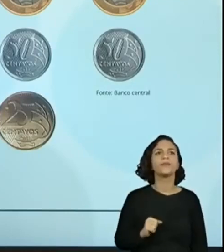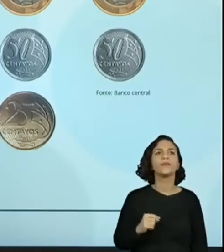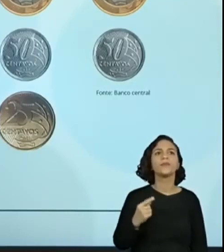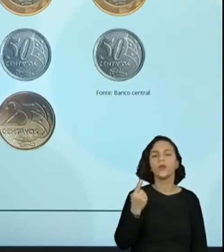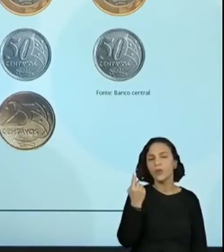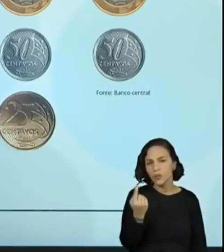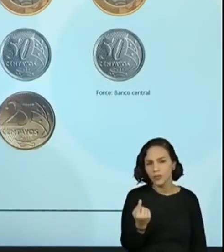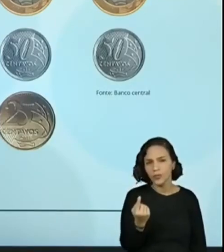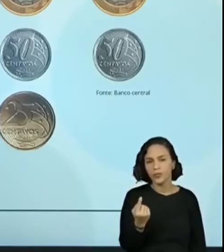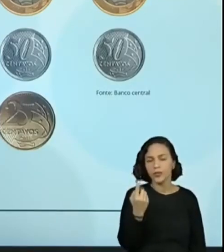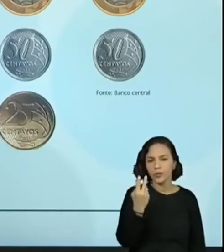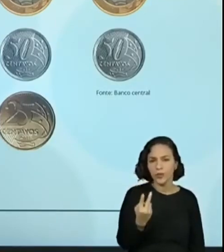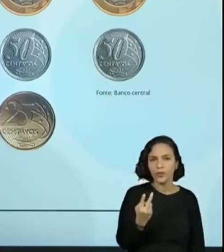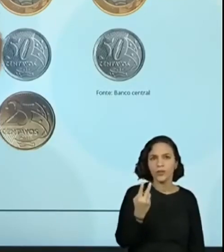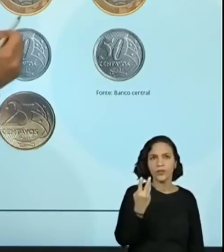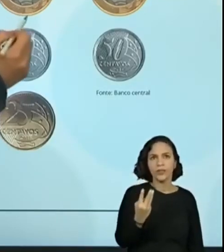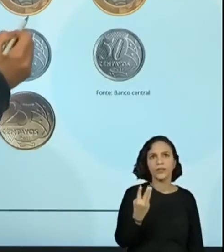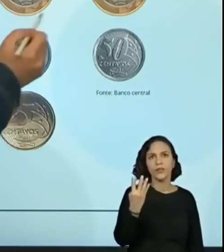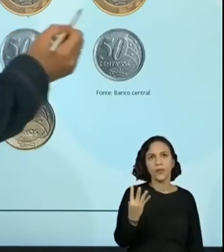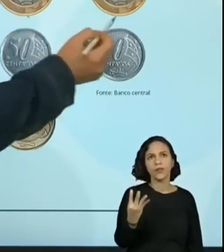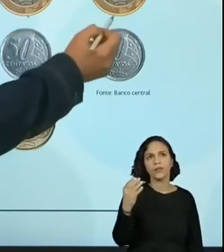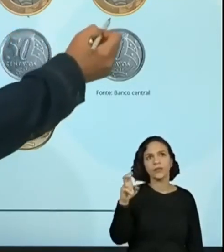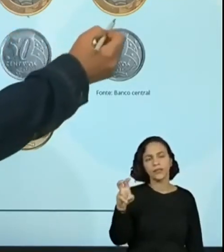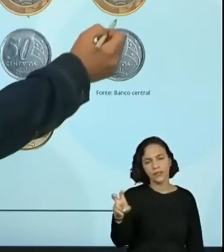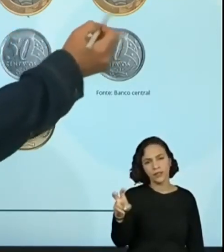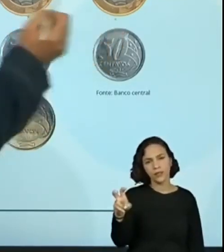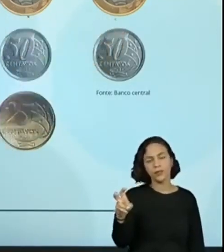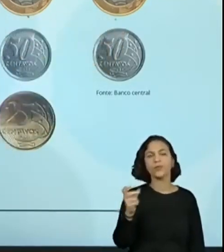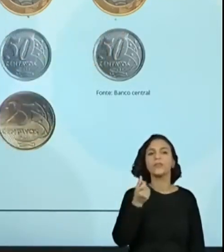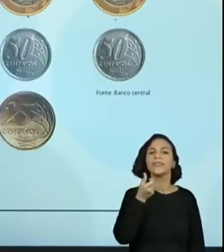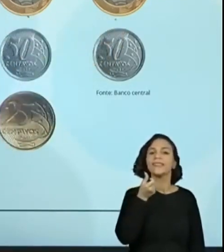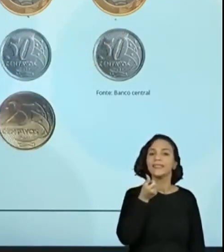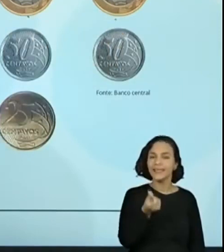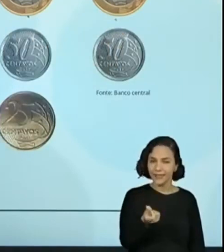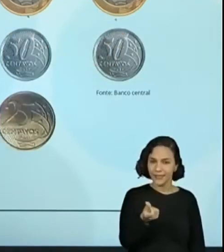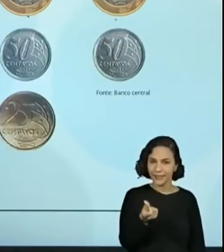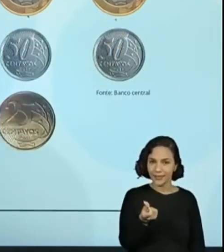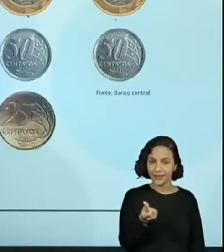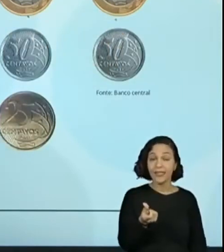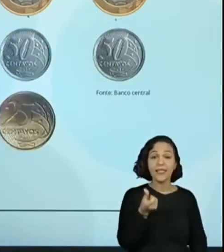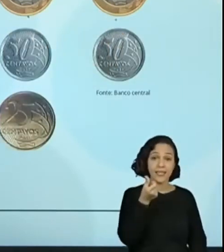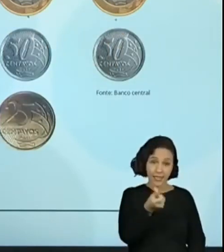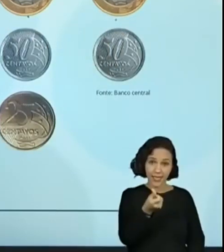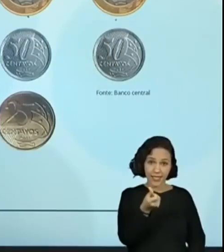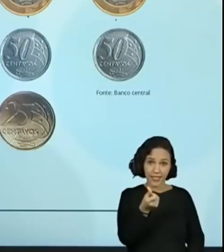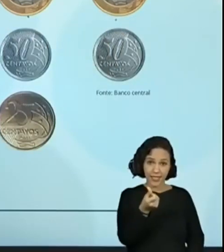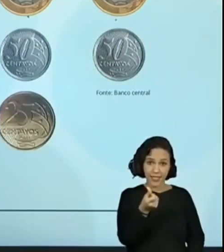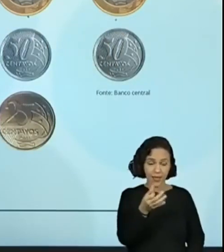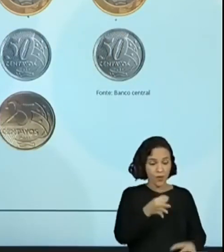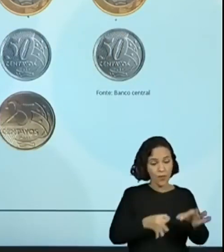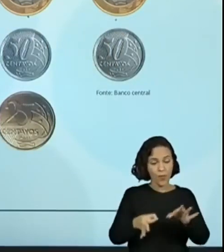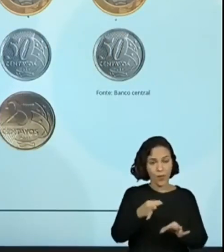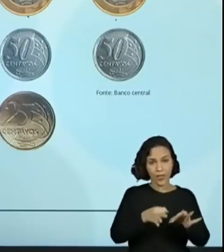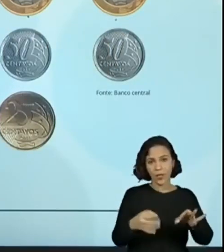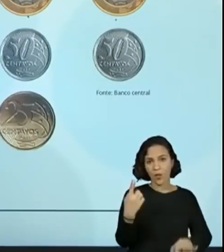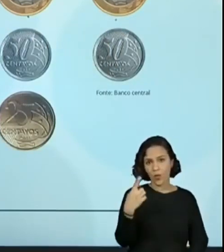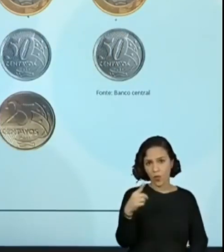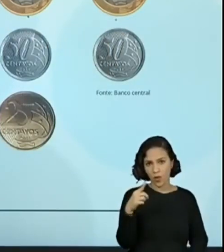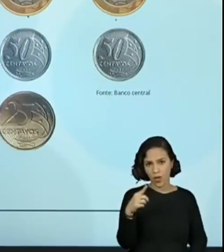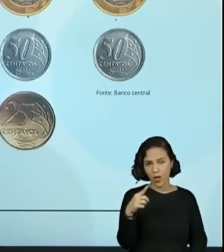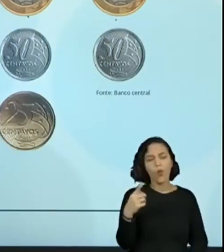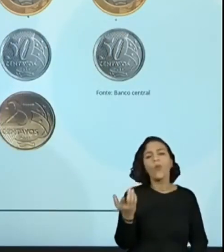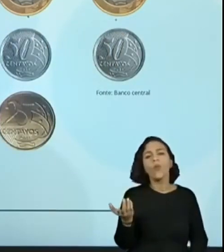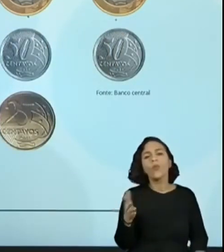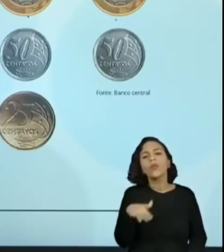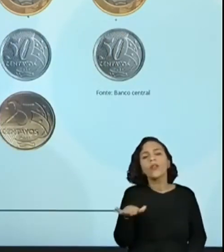moedas. Um, dois, três, quatro, cinco, seis moedas de um real. Seis reais. Seis